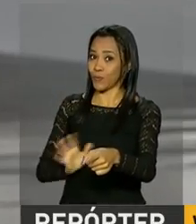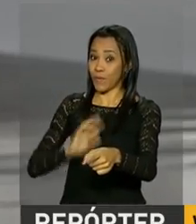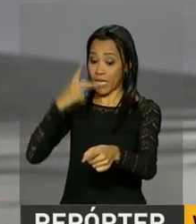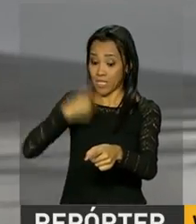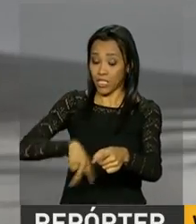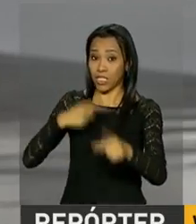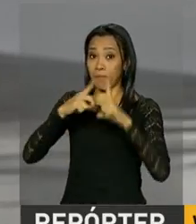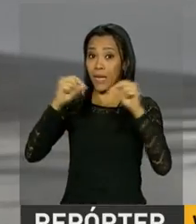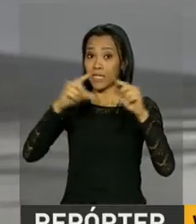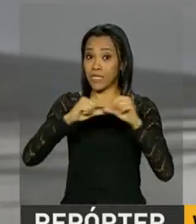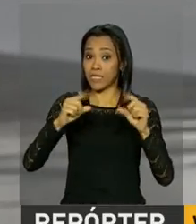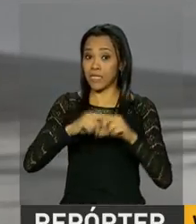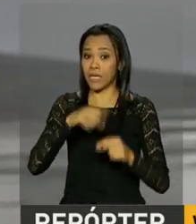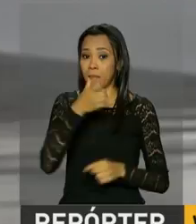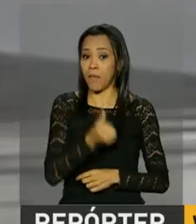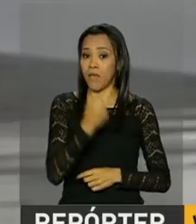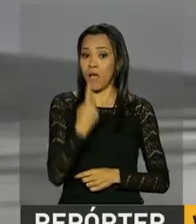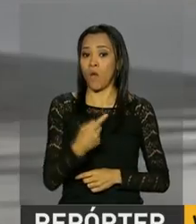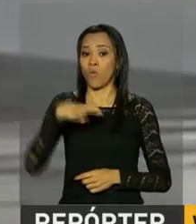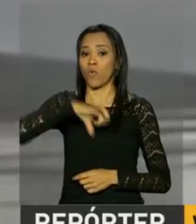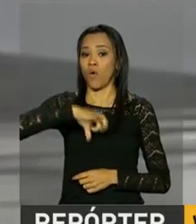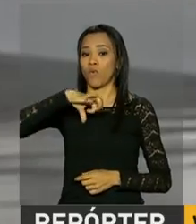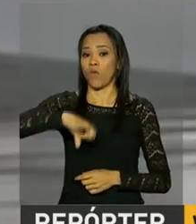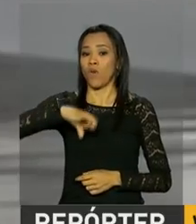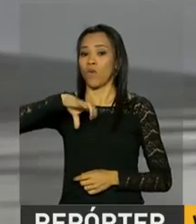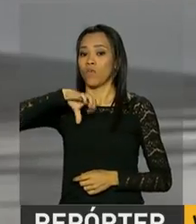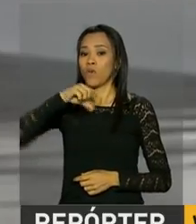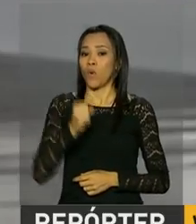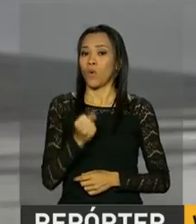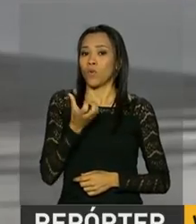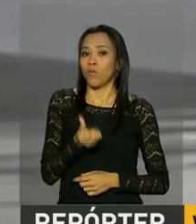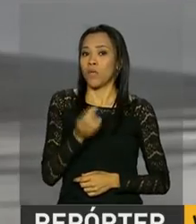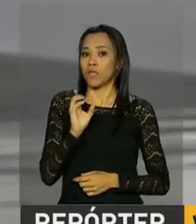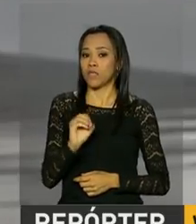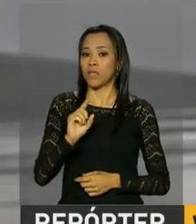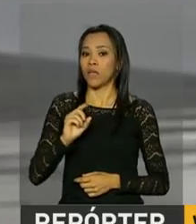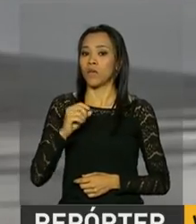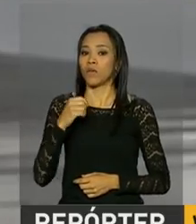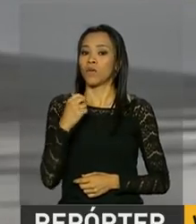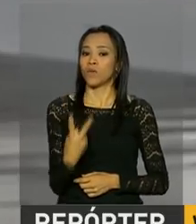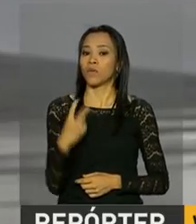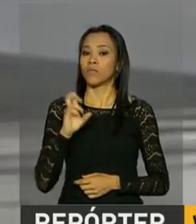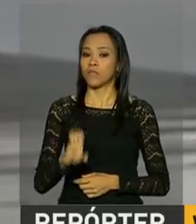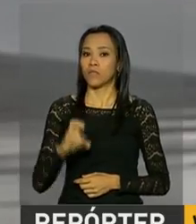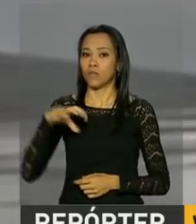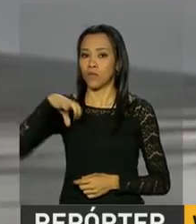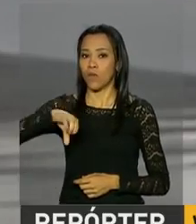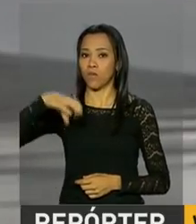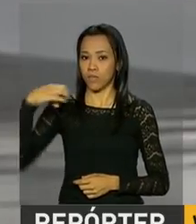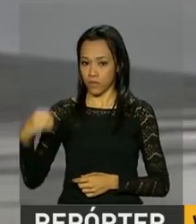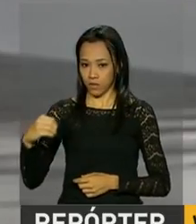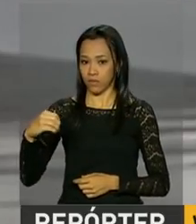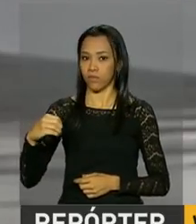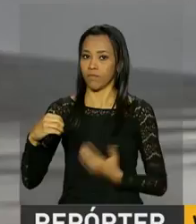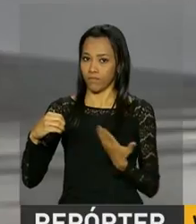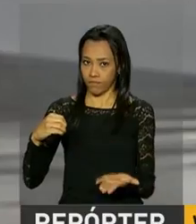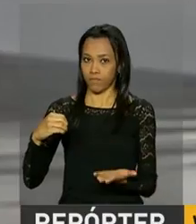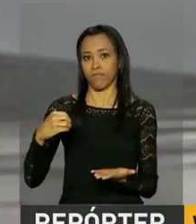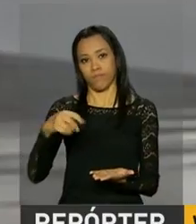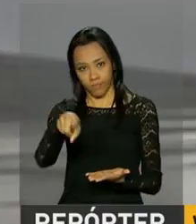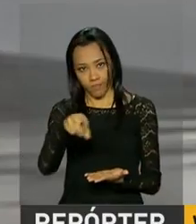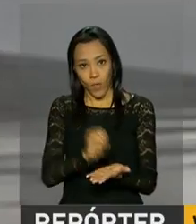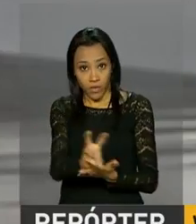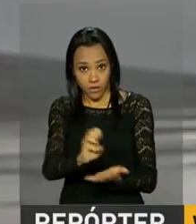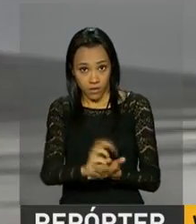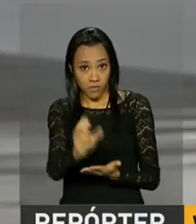Brasília, 6199-860-2590. Bom, as perguntas